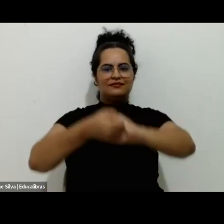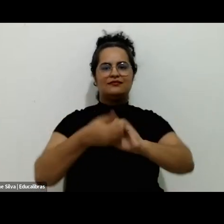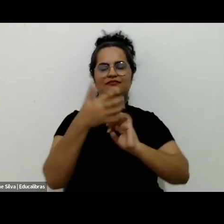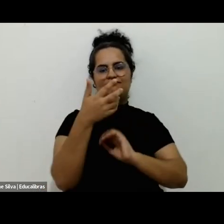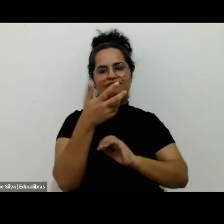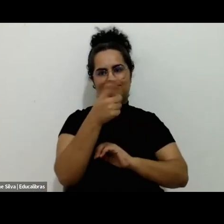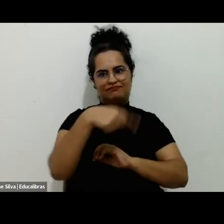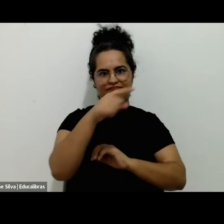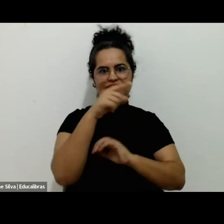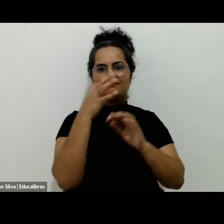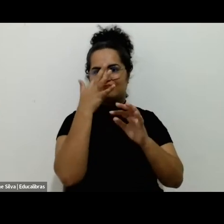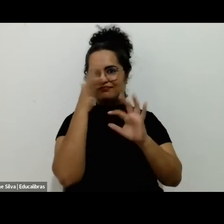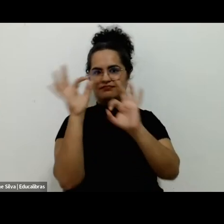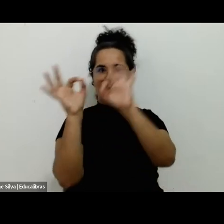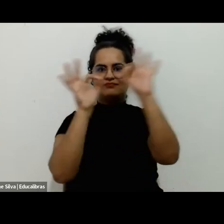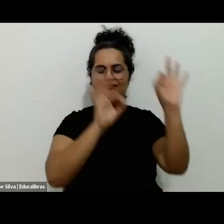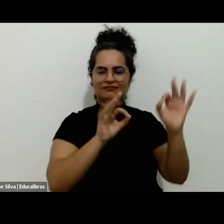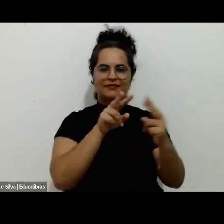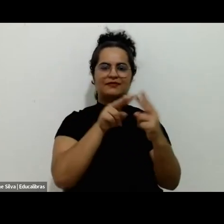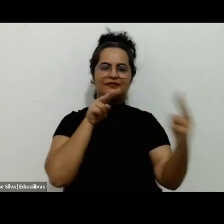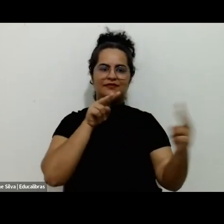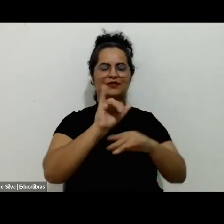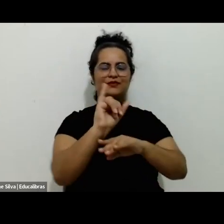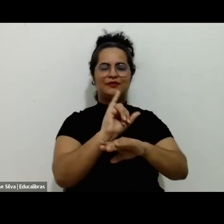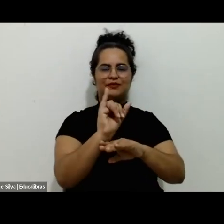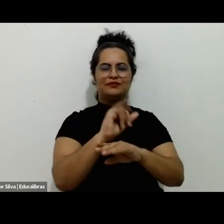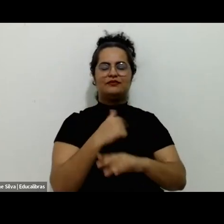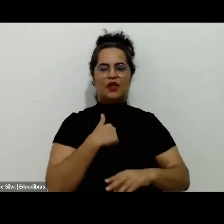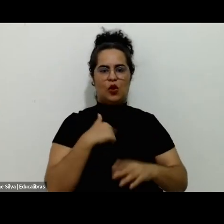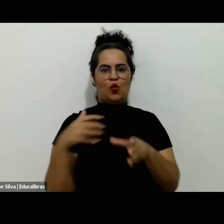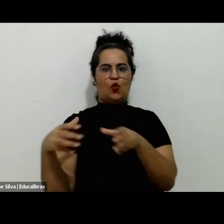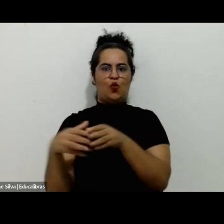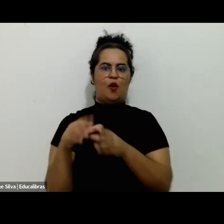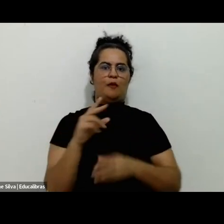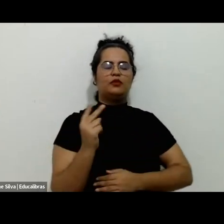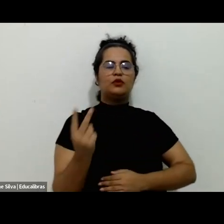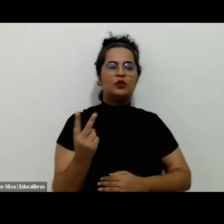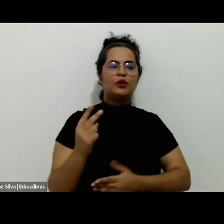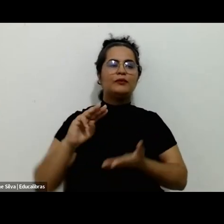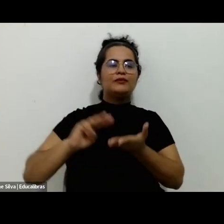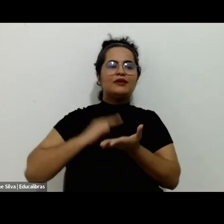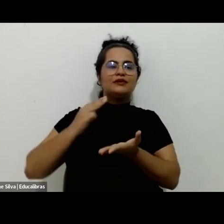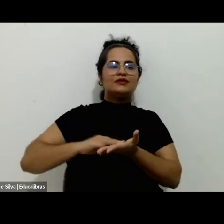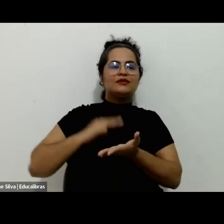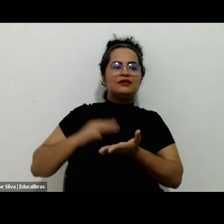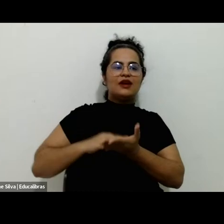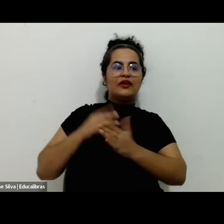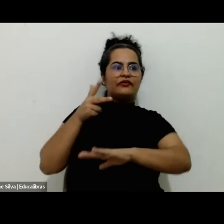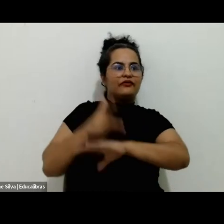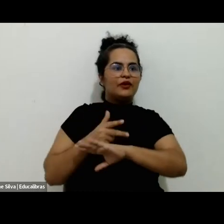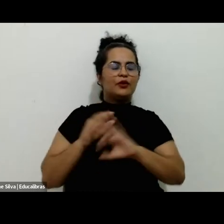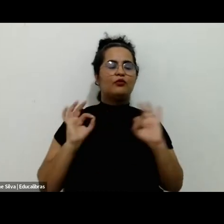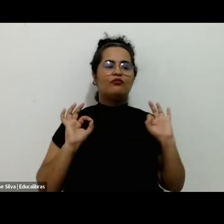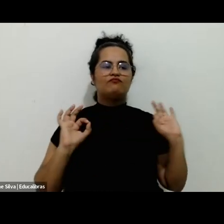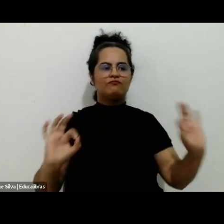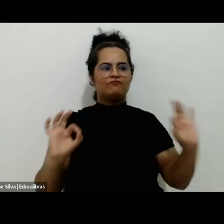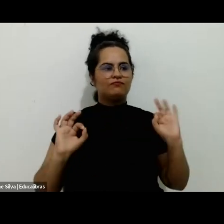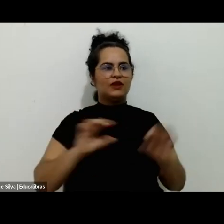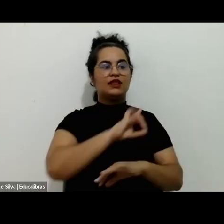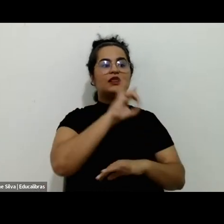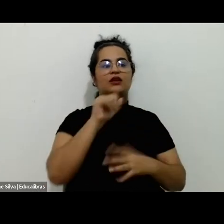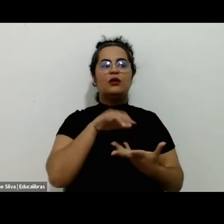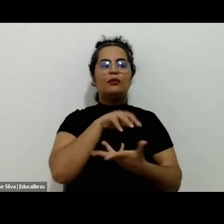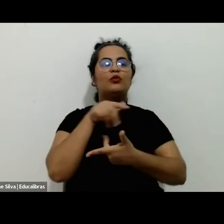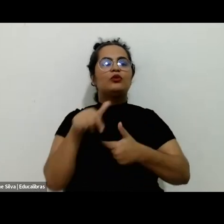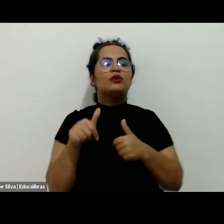distância, pelo YouTube. Eu tive dois grupos que mandaram mensagem para mim com vídeos incríveis, porque o Dia Mundial do Lazer